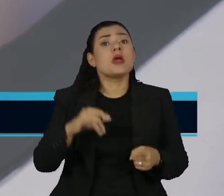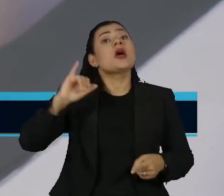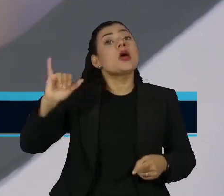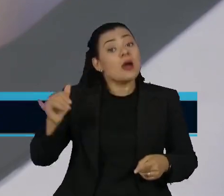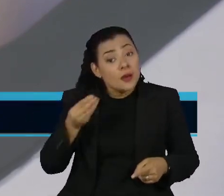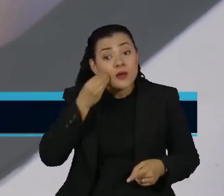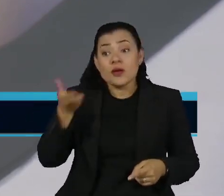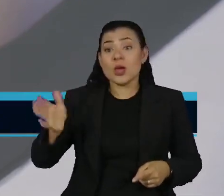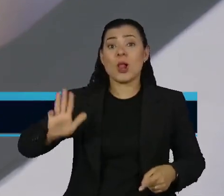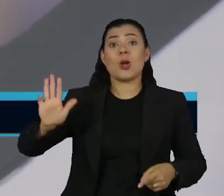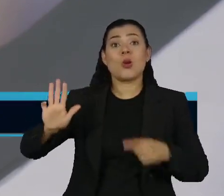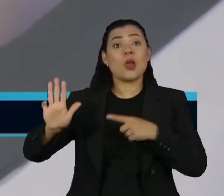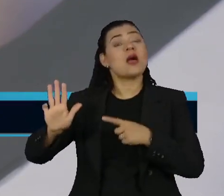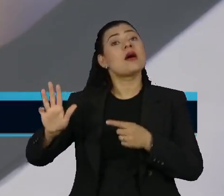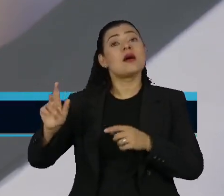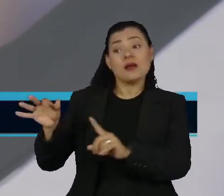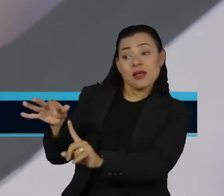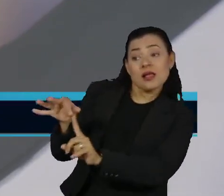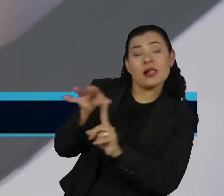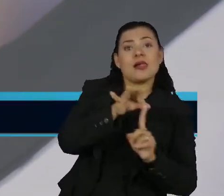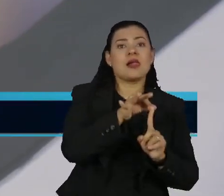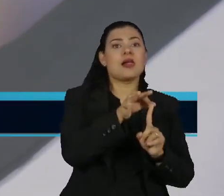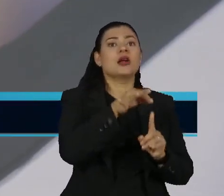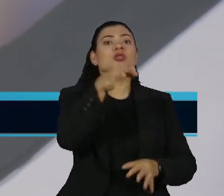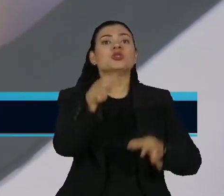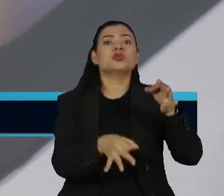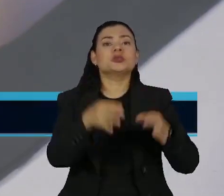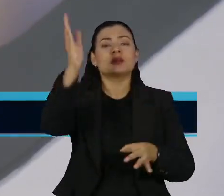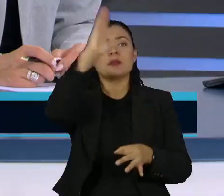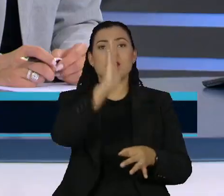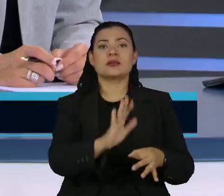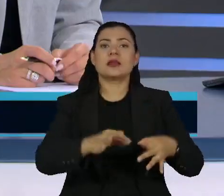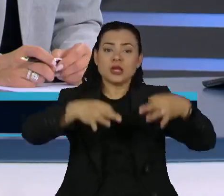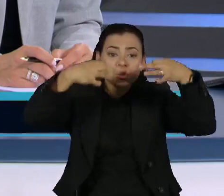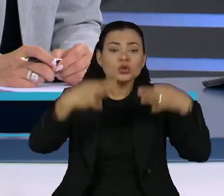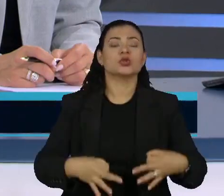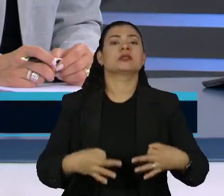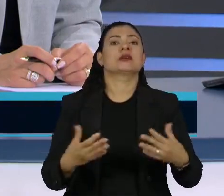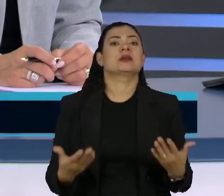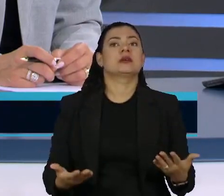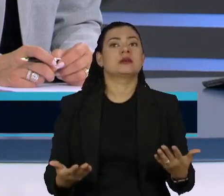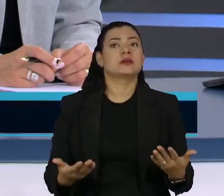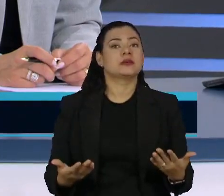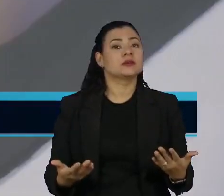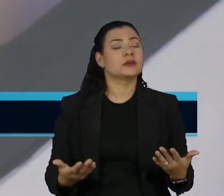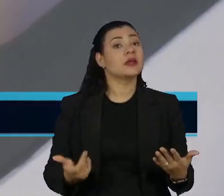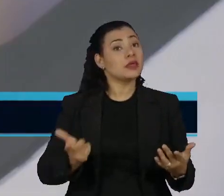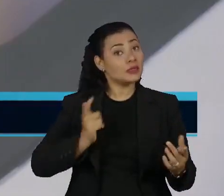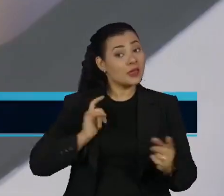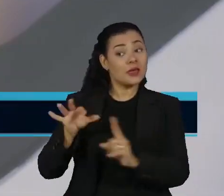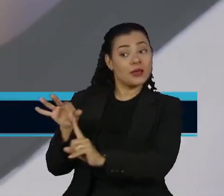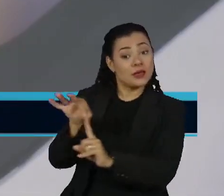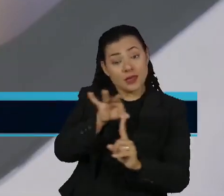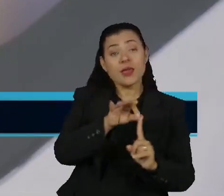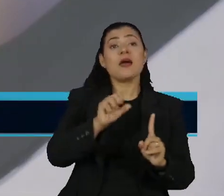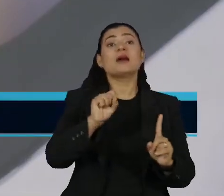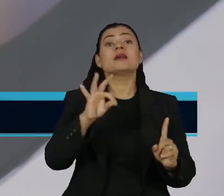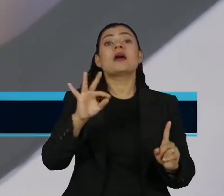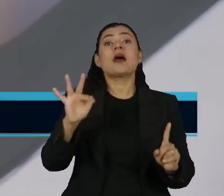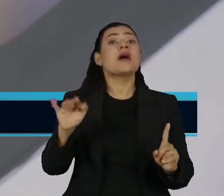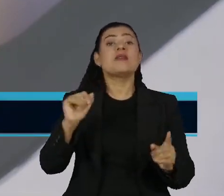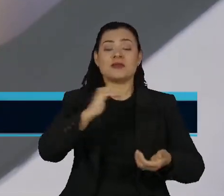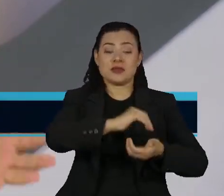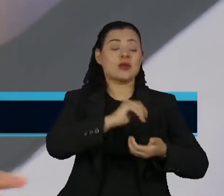essa oportunidade de tornar a justiça brasileira mais justa, de ter ali no STF alguém